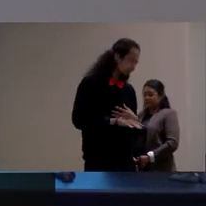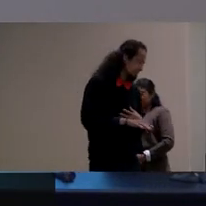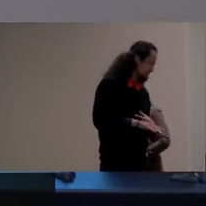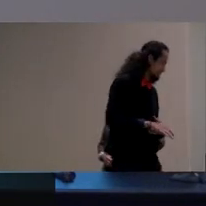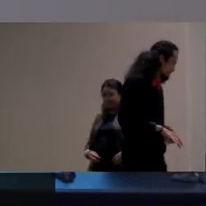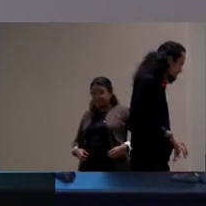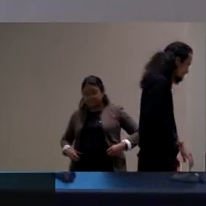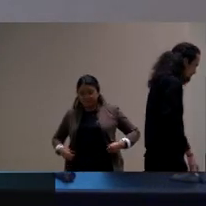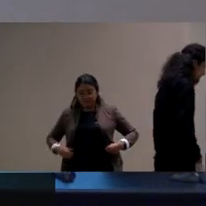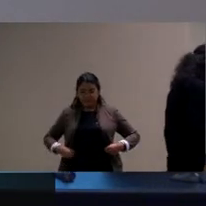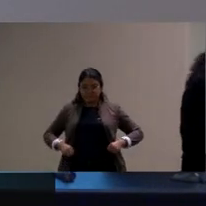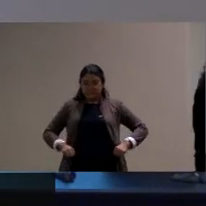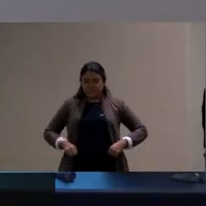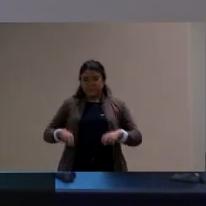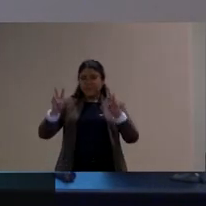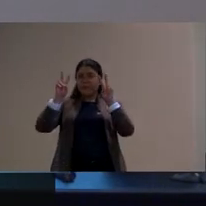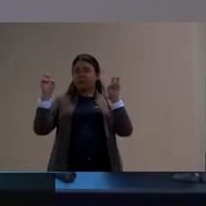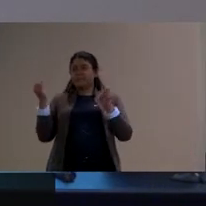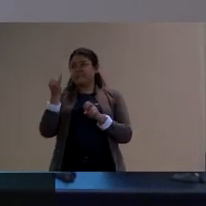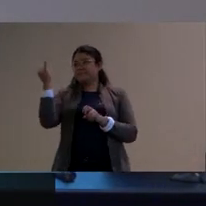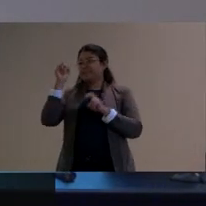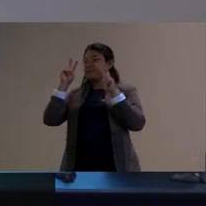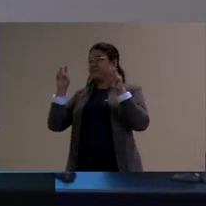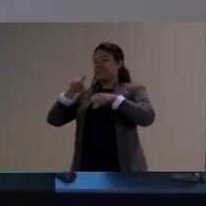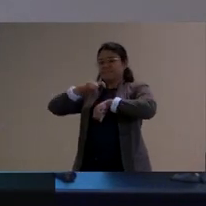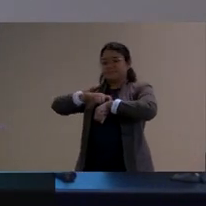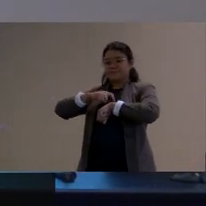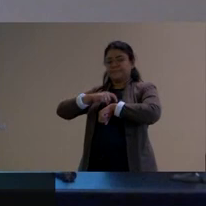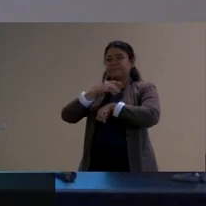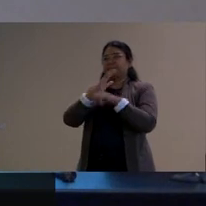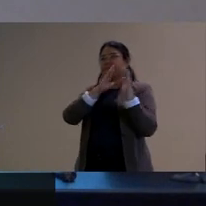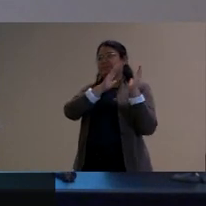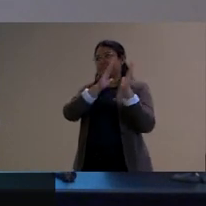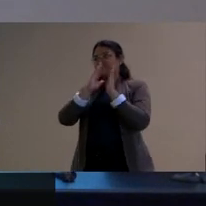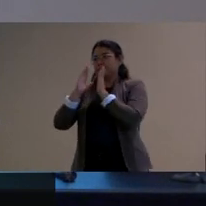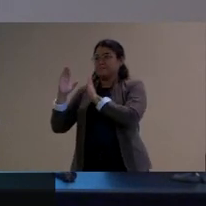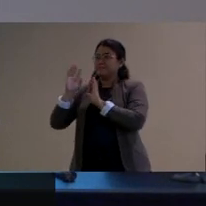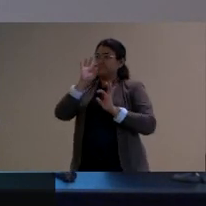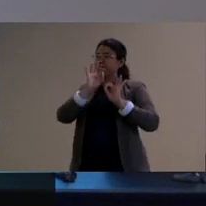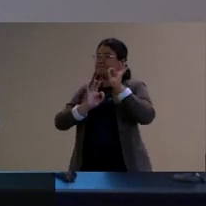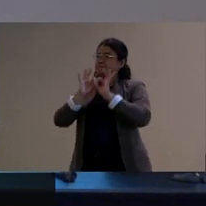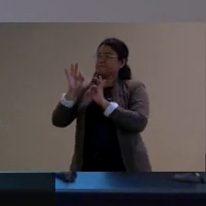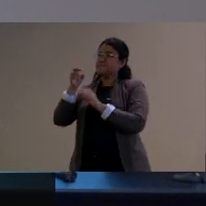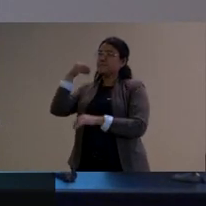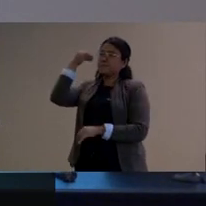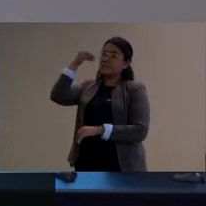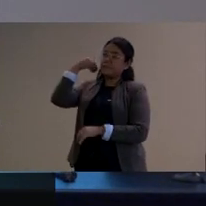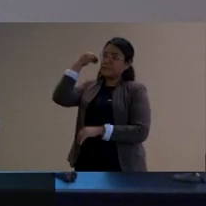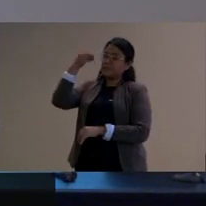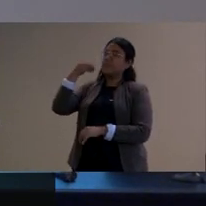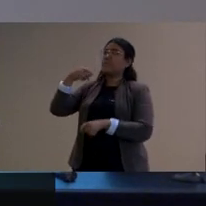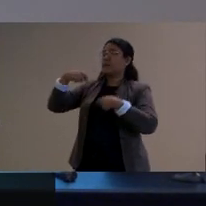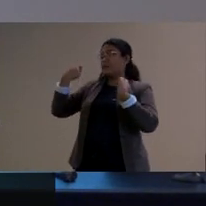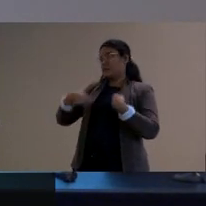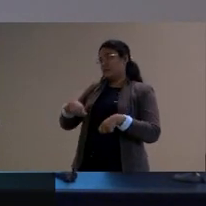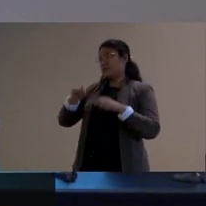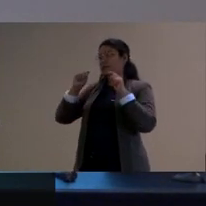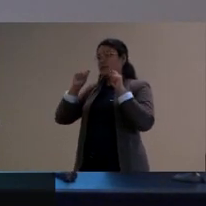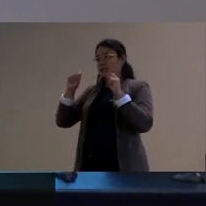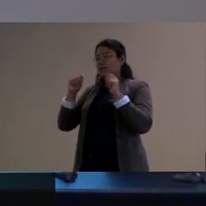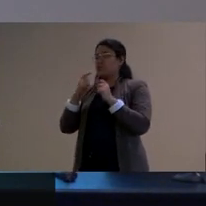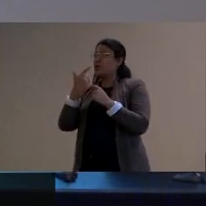temporalidade como uma condição importante para a realização da experiência então a experiência exige essa outra